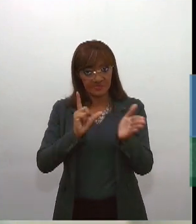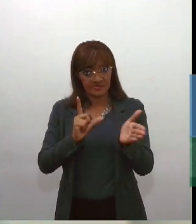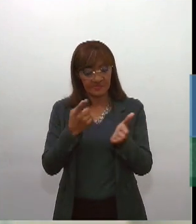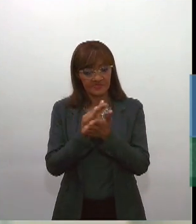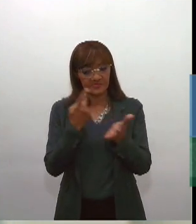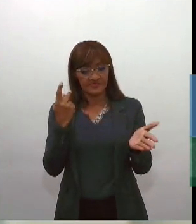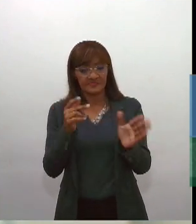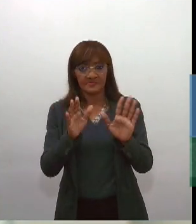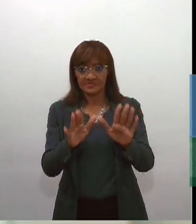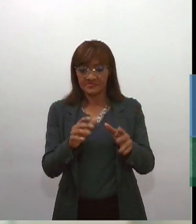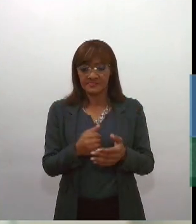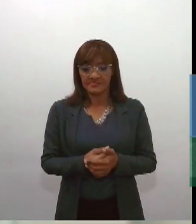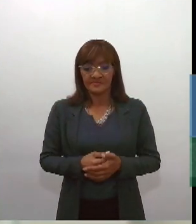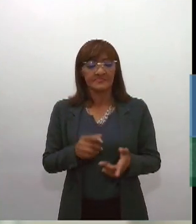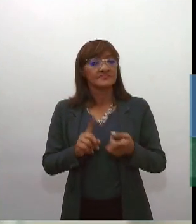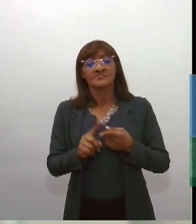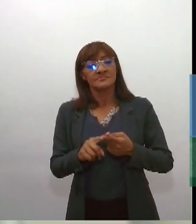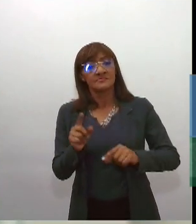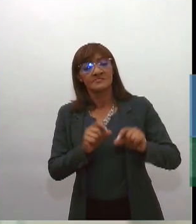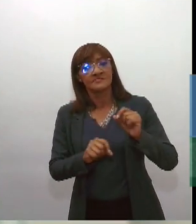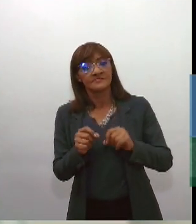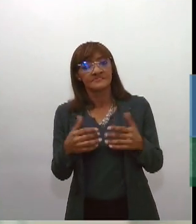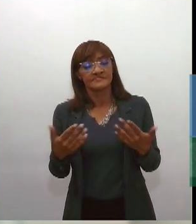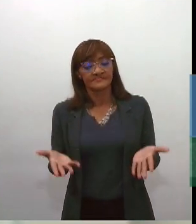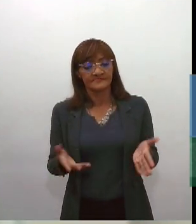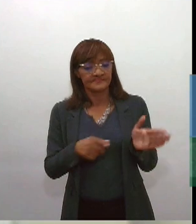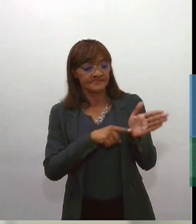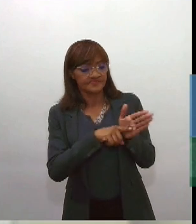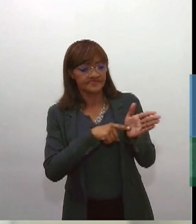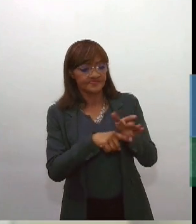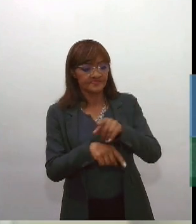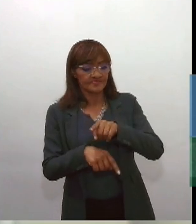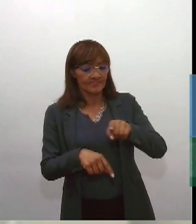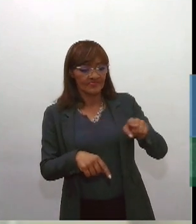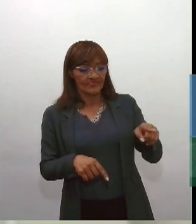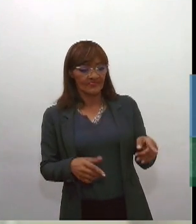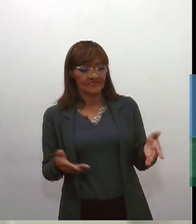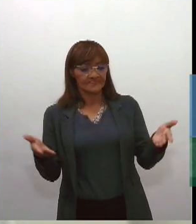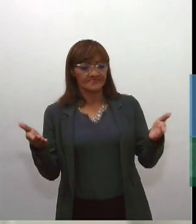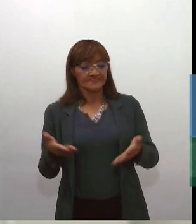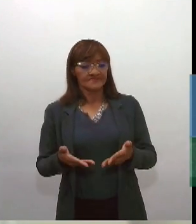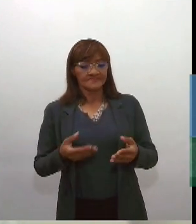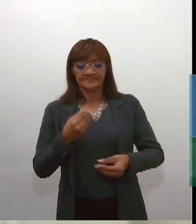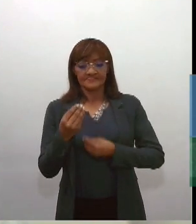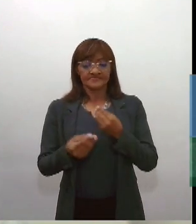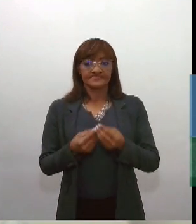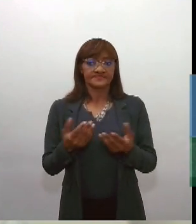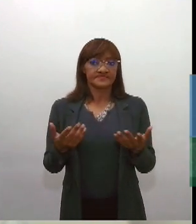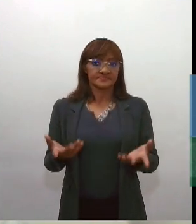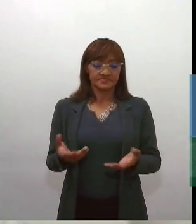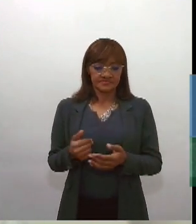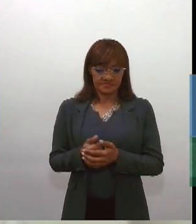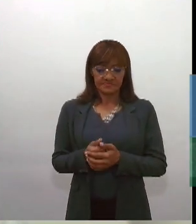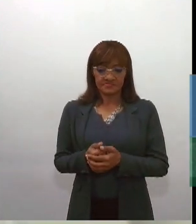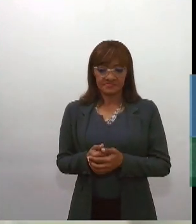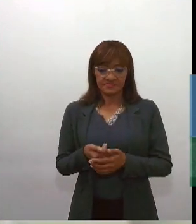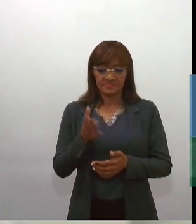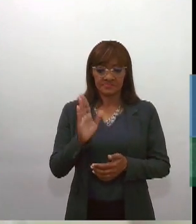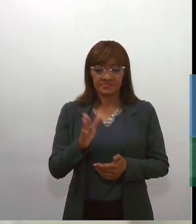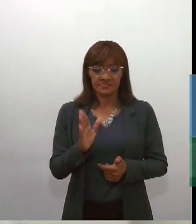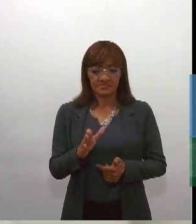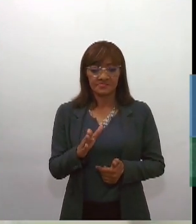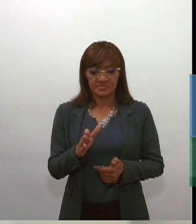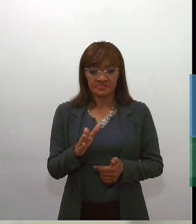casos exemplares, há um diagnóstico mais ou menos consolidado de que existe um impacto dessas medidas cautelares tomadas por